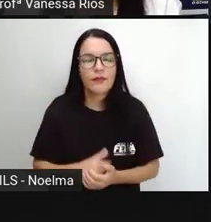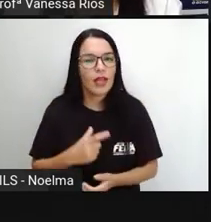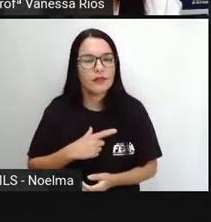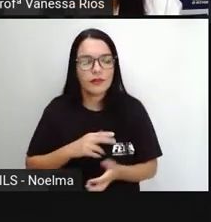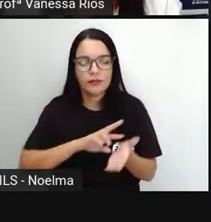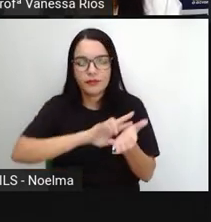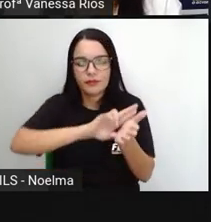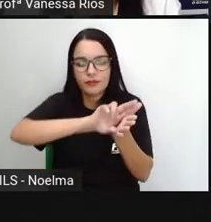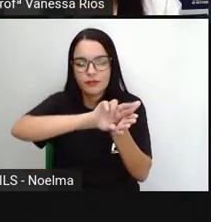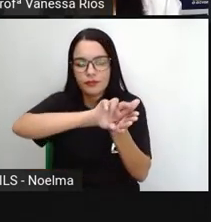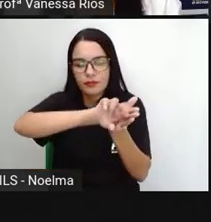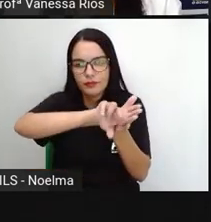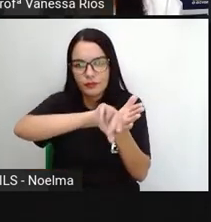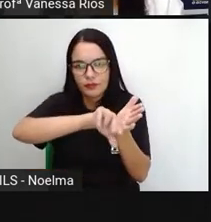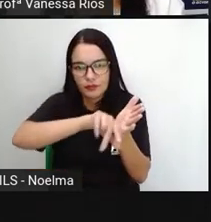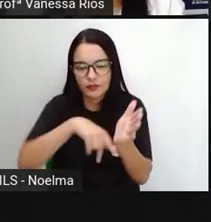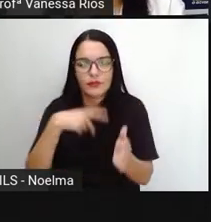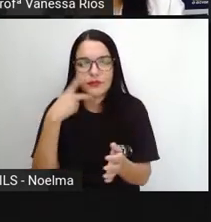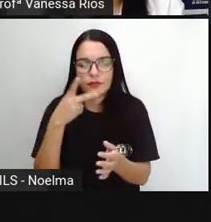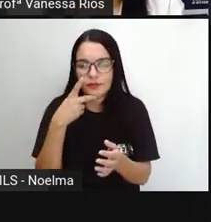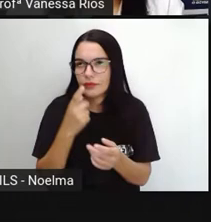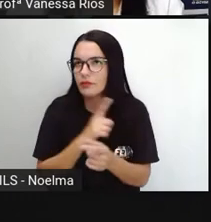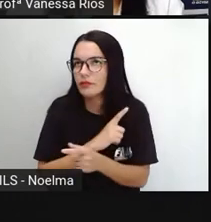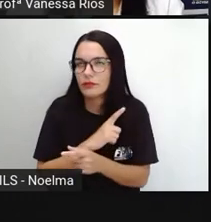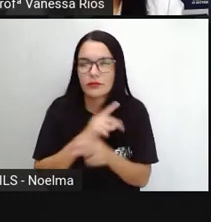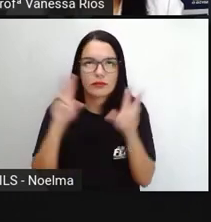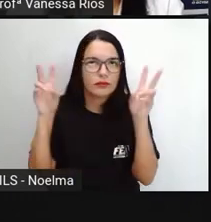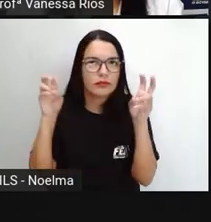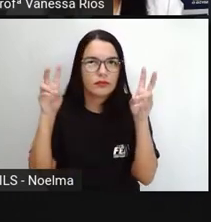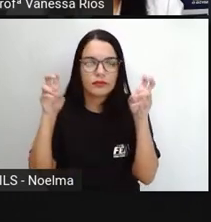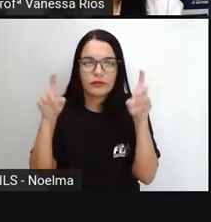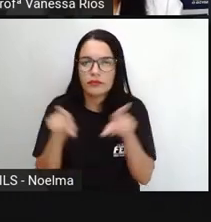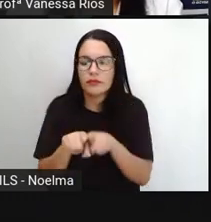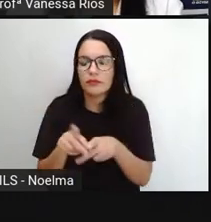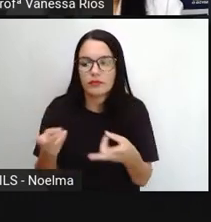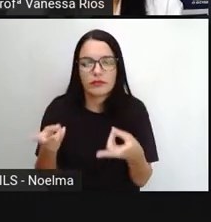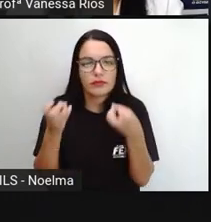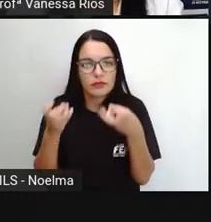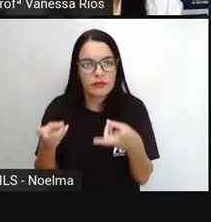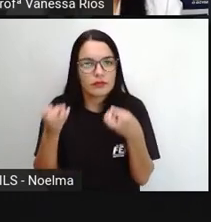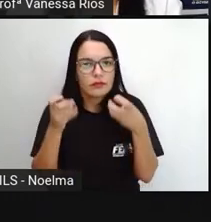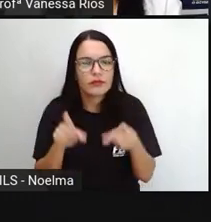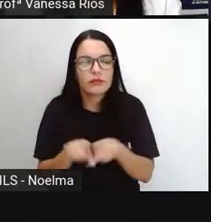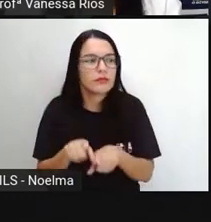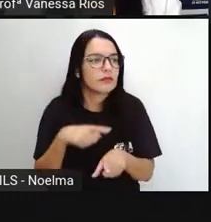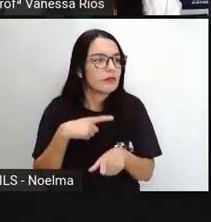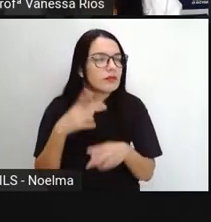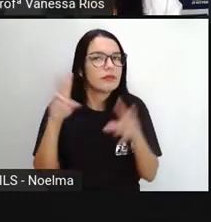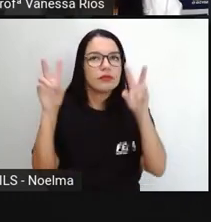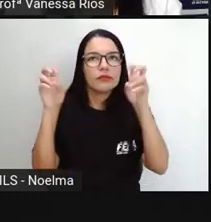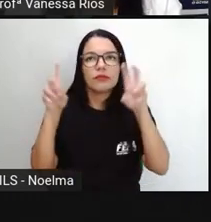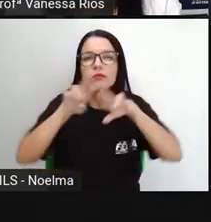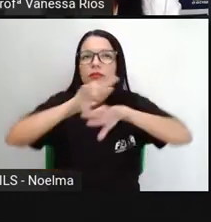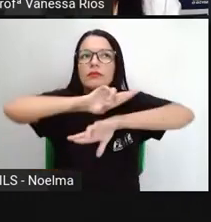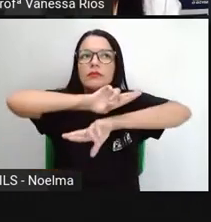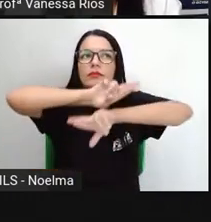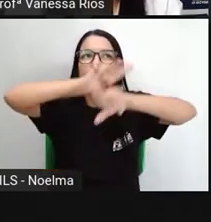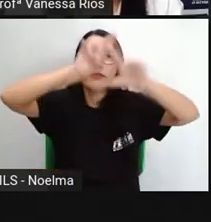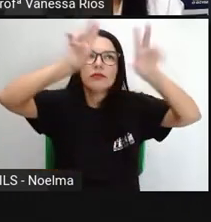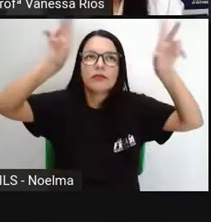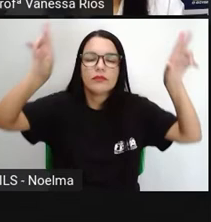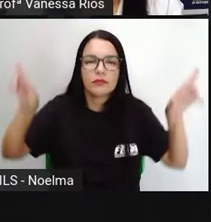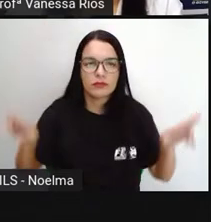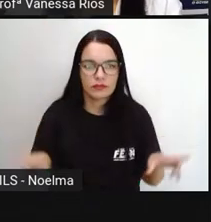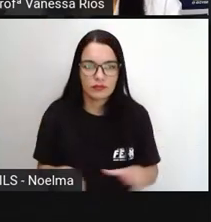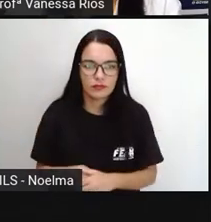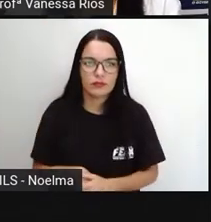falar, que um poema pode observar e trazer nas suas palavras, tem uma